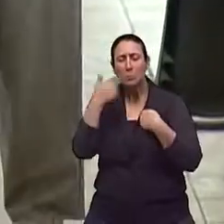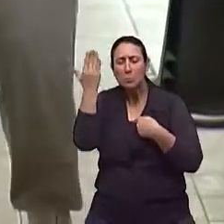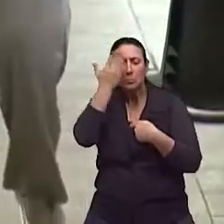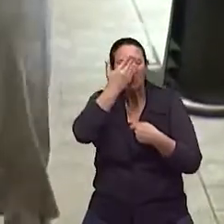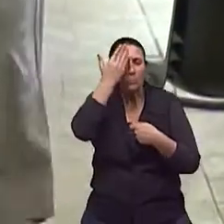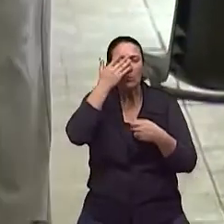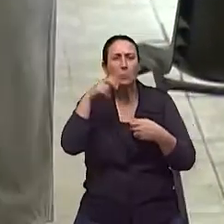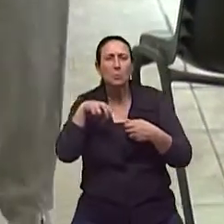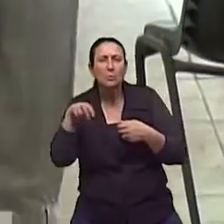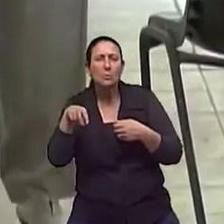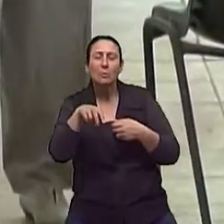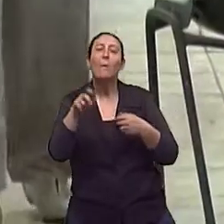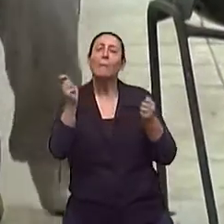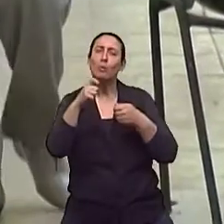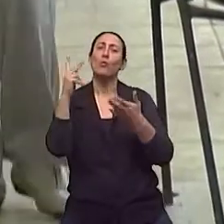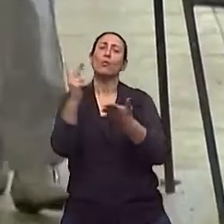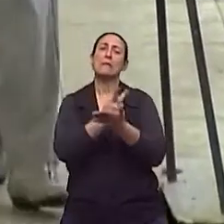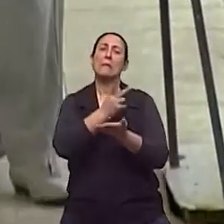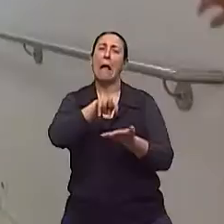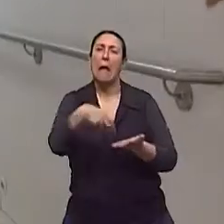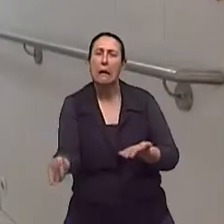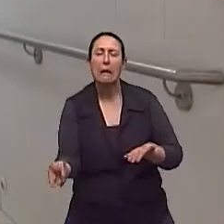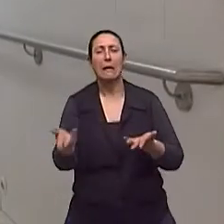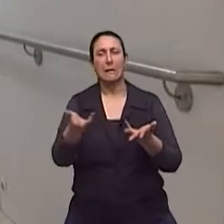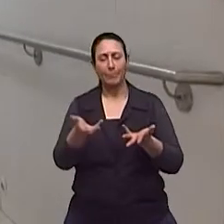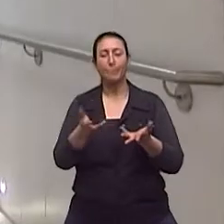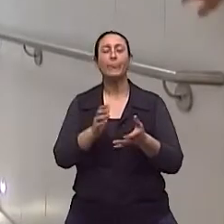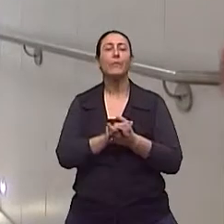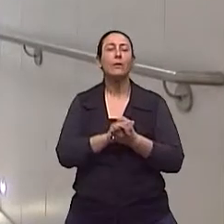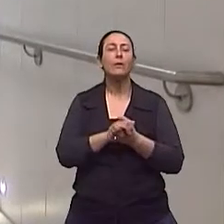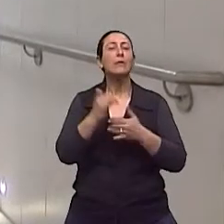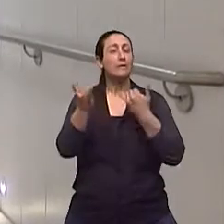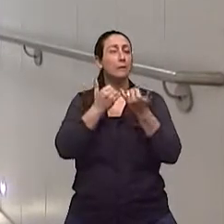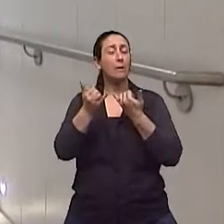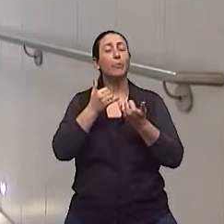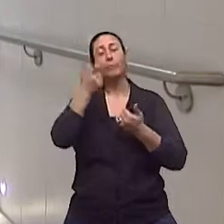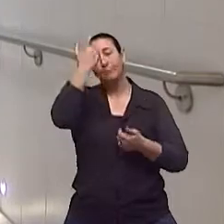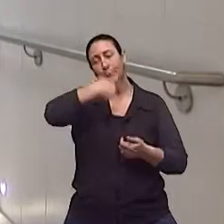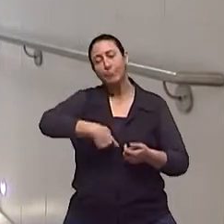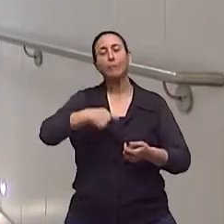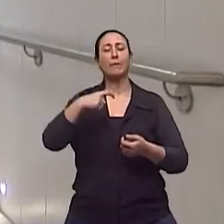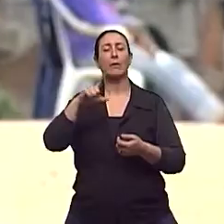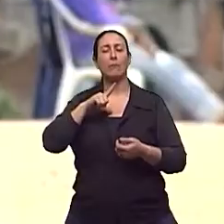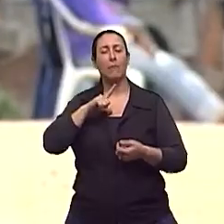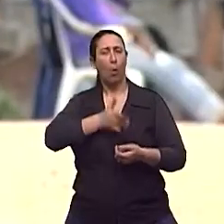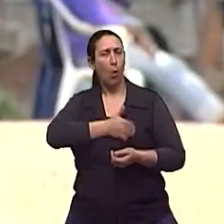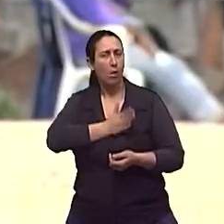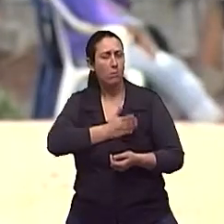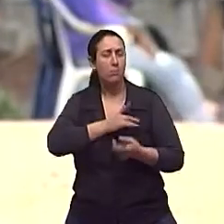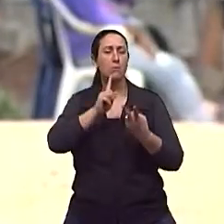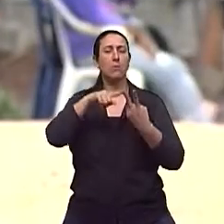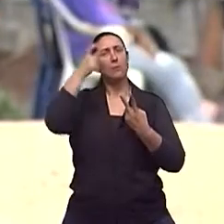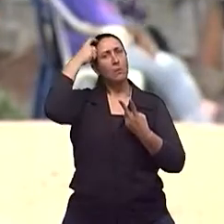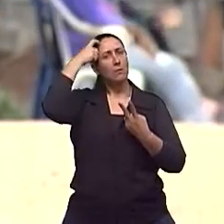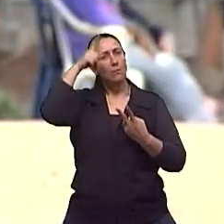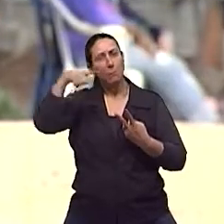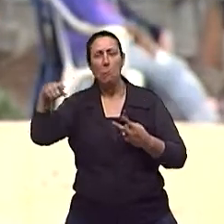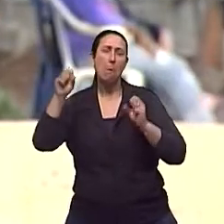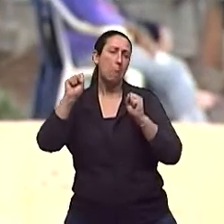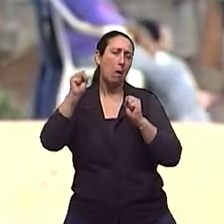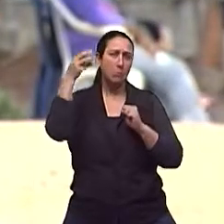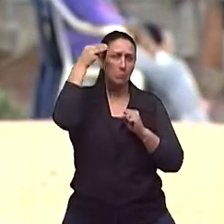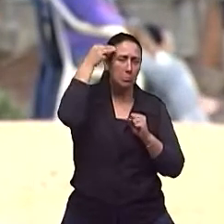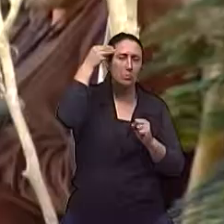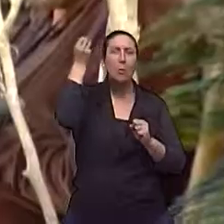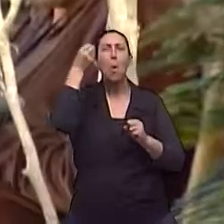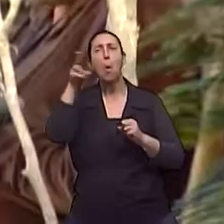o idoso e facilita a queda do idoso. Pacientes cardíacos, pacientes neurológicos, pode ser demência, mal